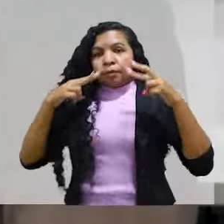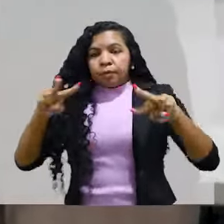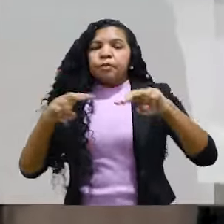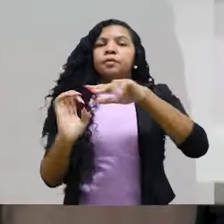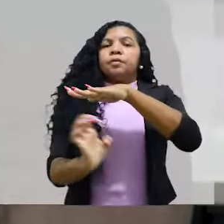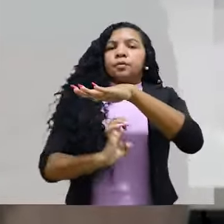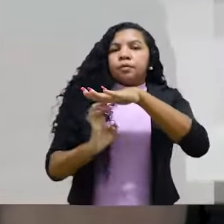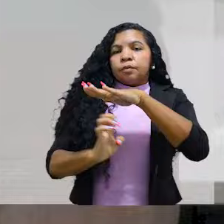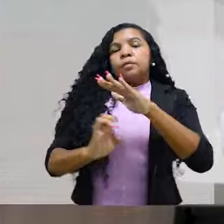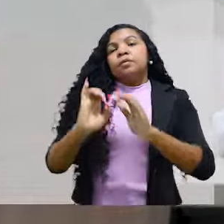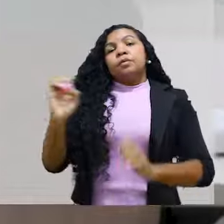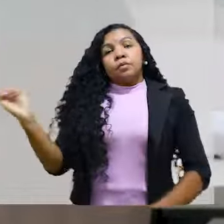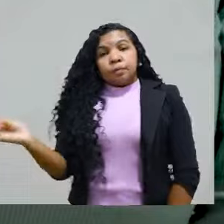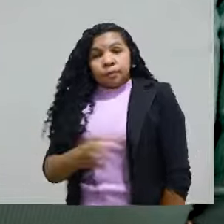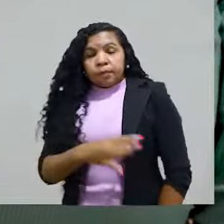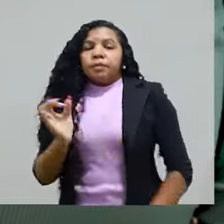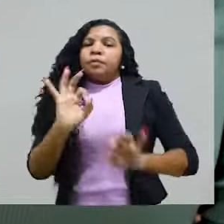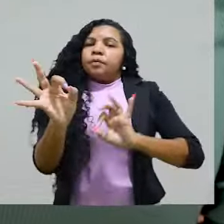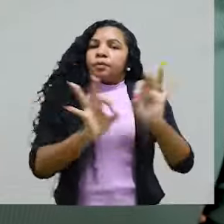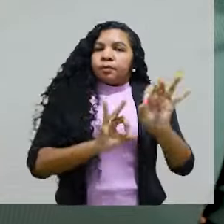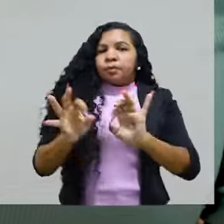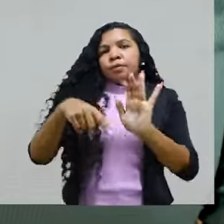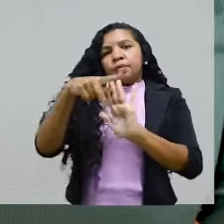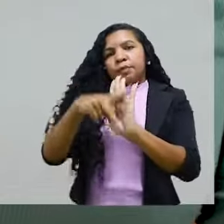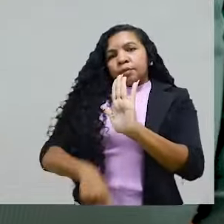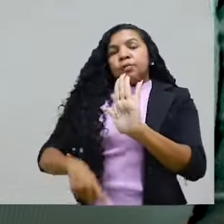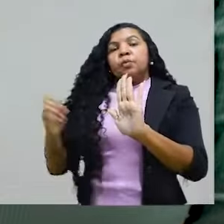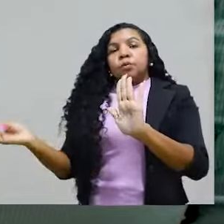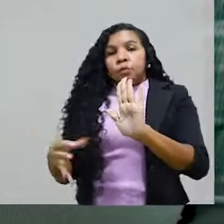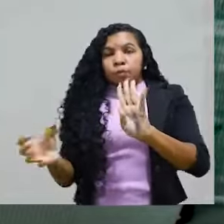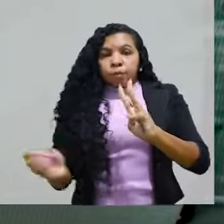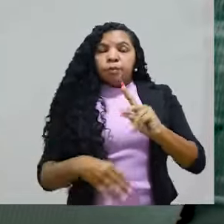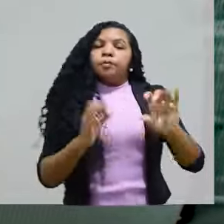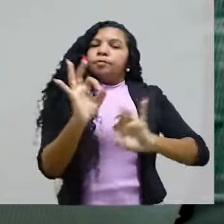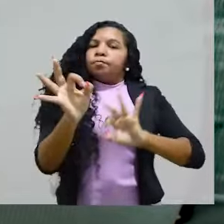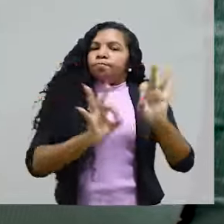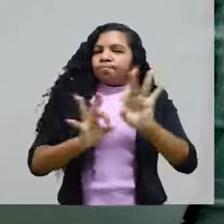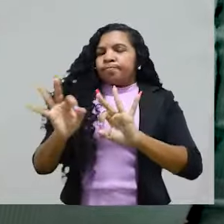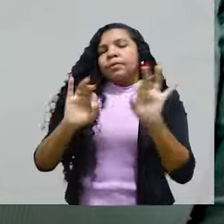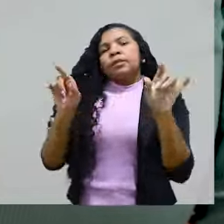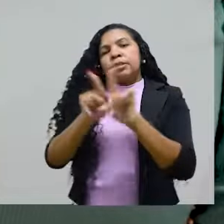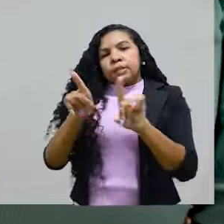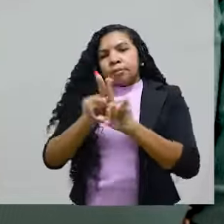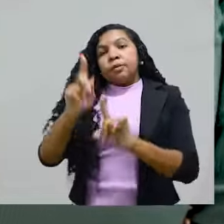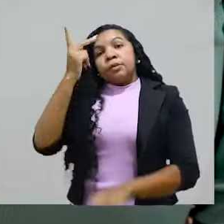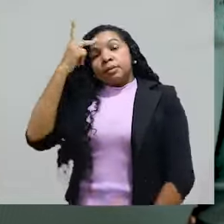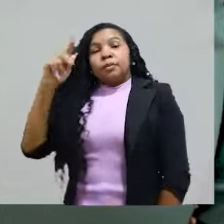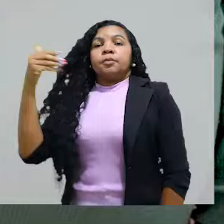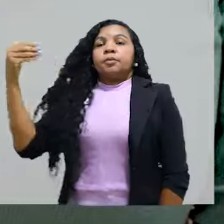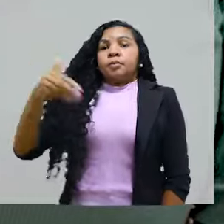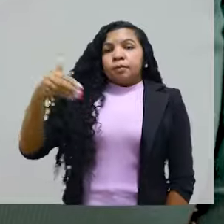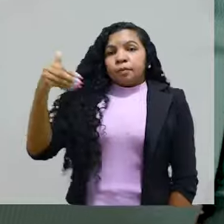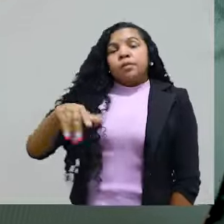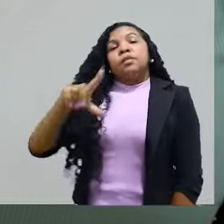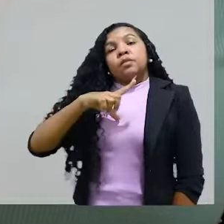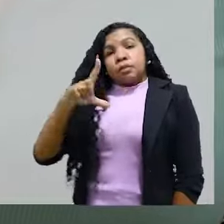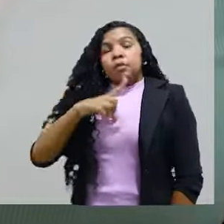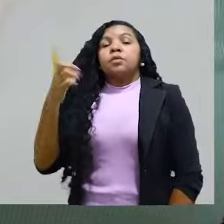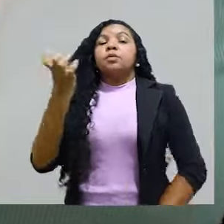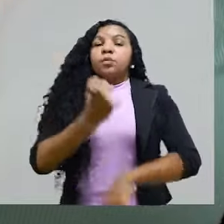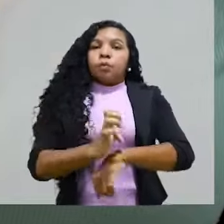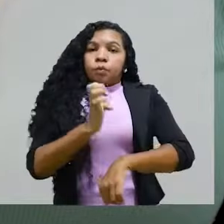trazer um pouco da visão do empreendedorismo, da inovação, da construção de projetos de inovação, construção também para